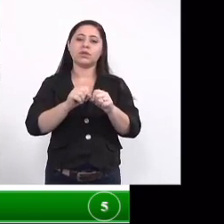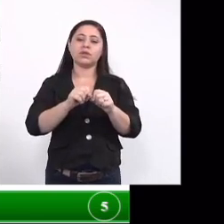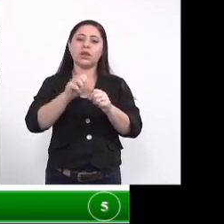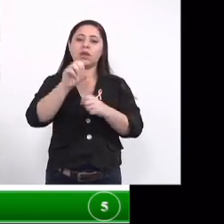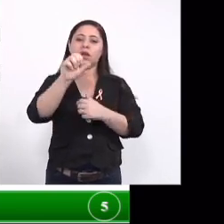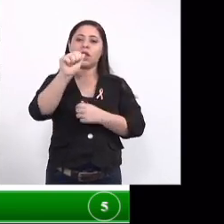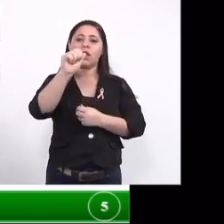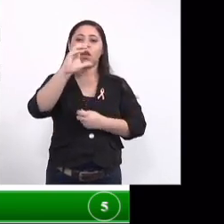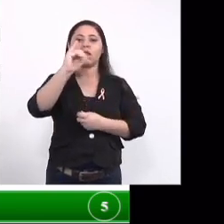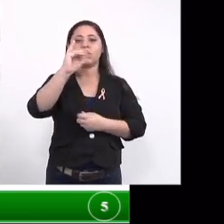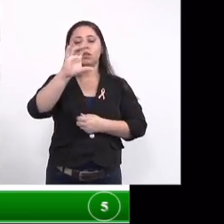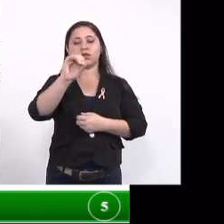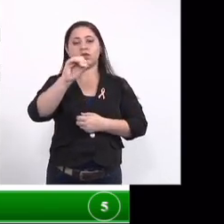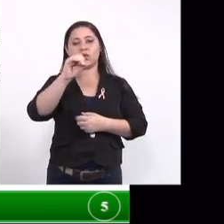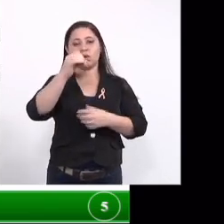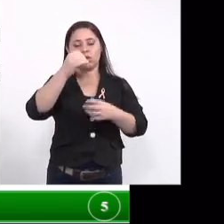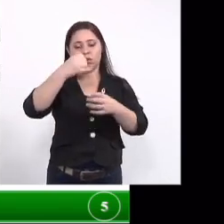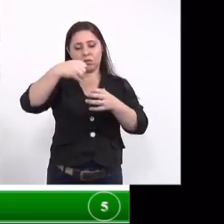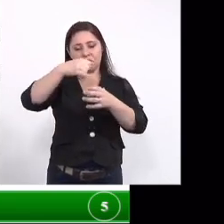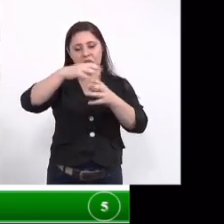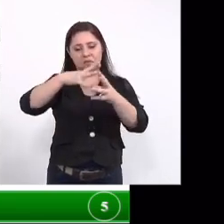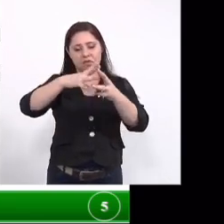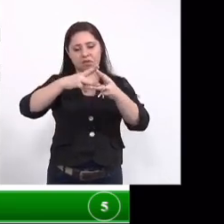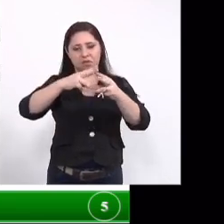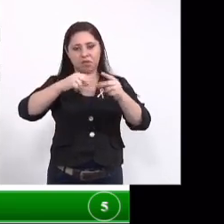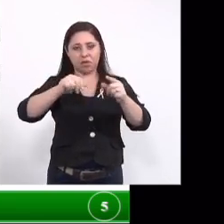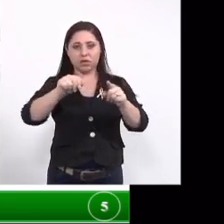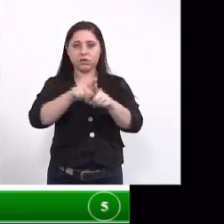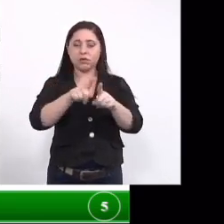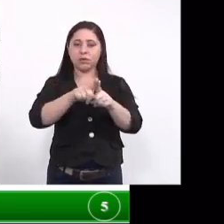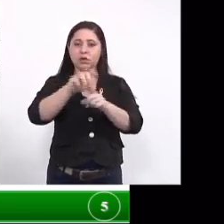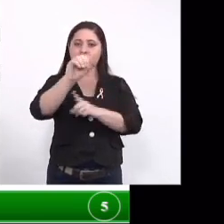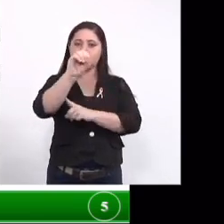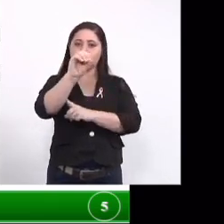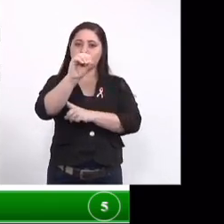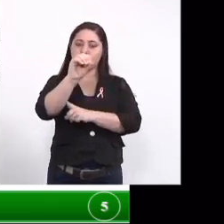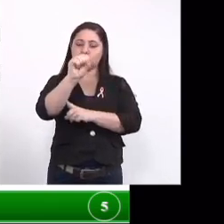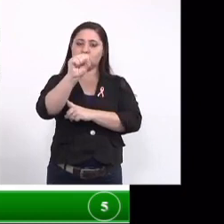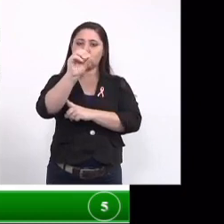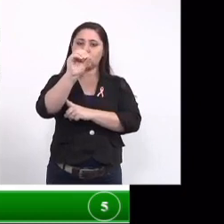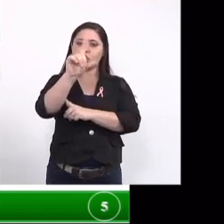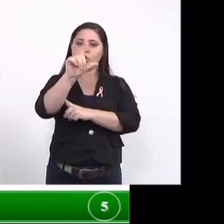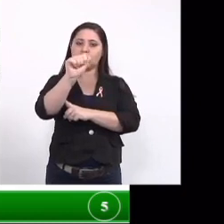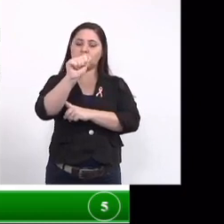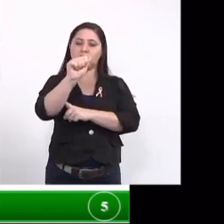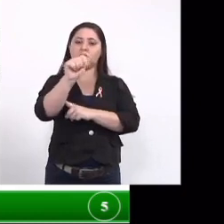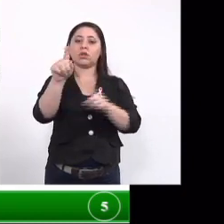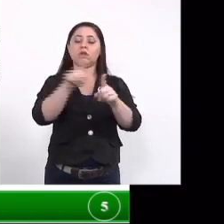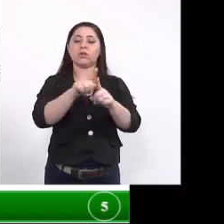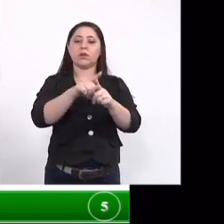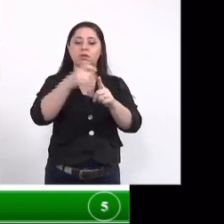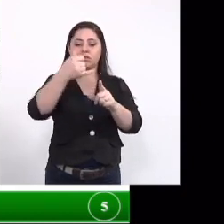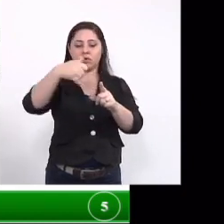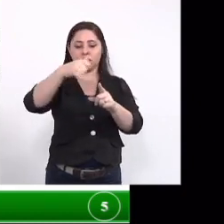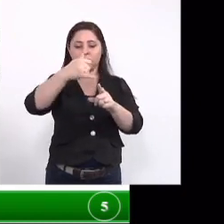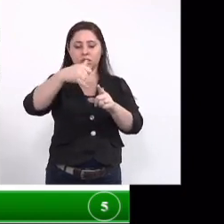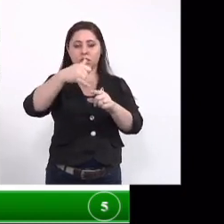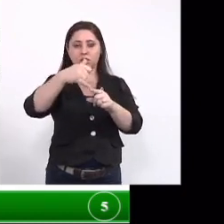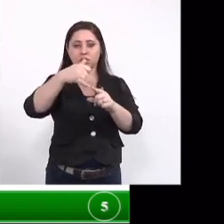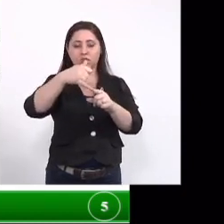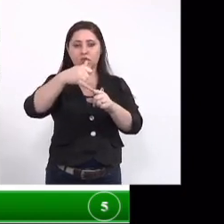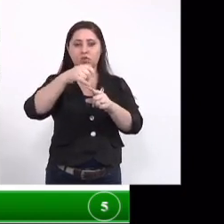sulfúricos e neutralizamos com soda cáustica e nós geramos um produto que é o líquido da castanha do caju técnico